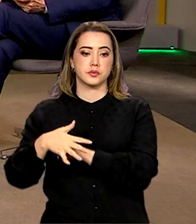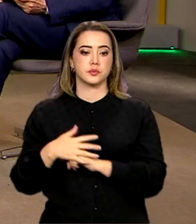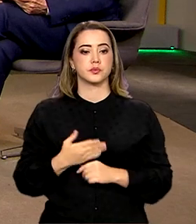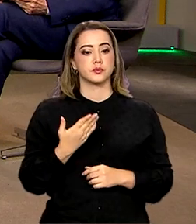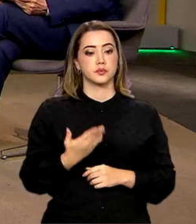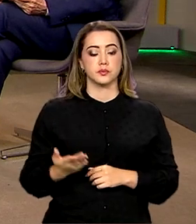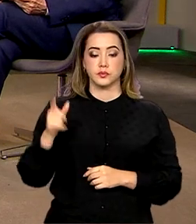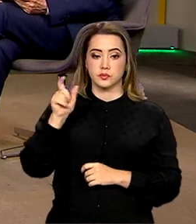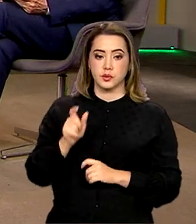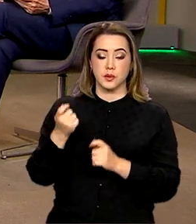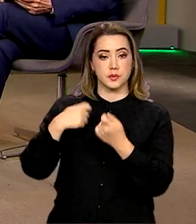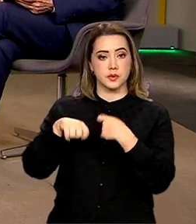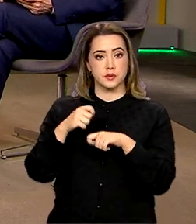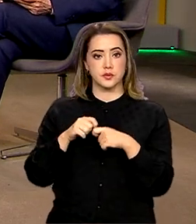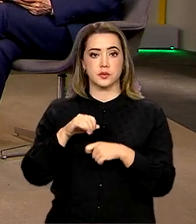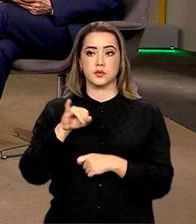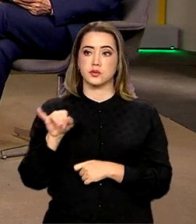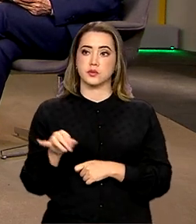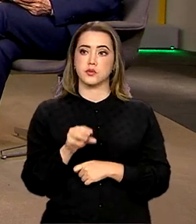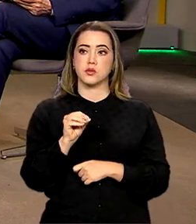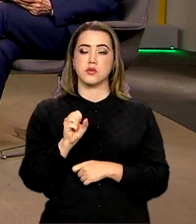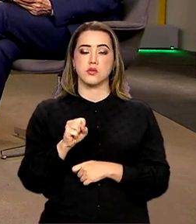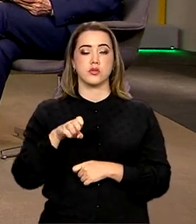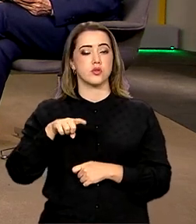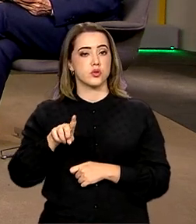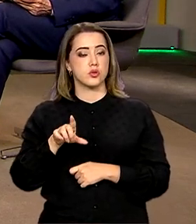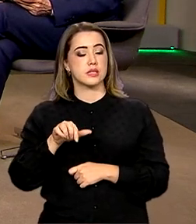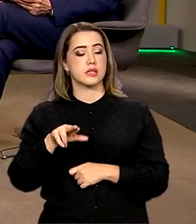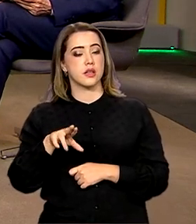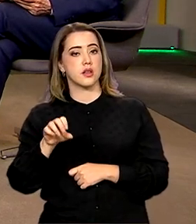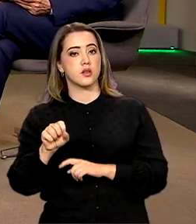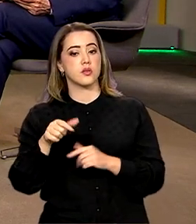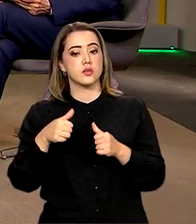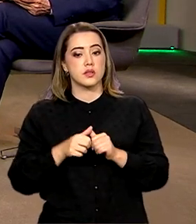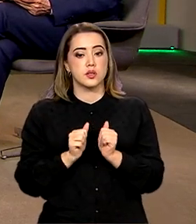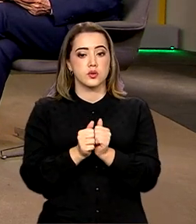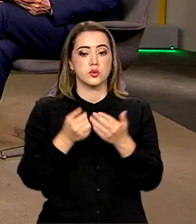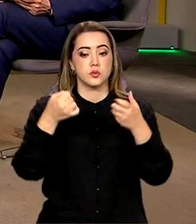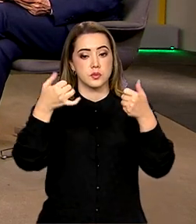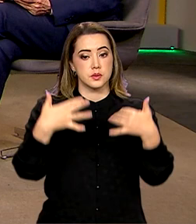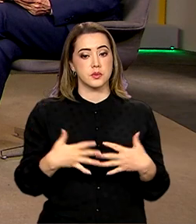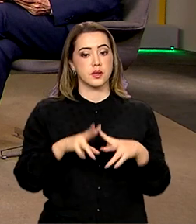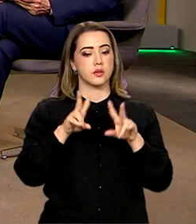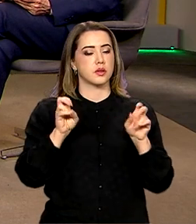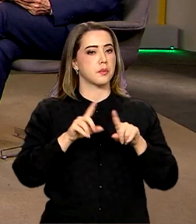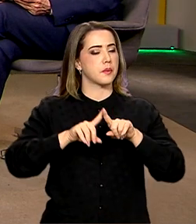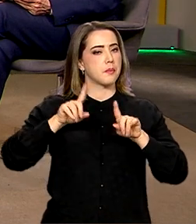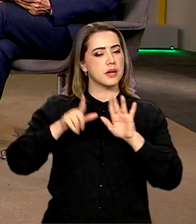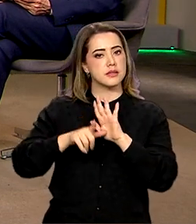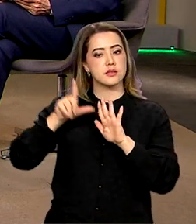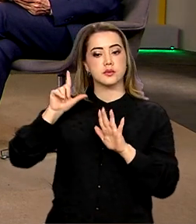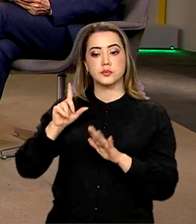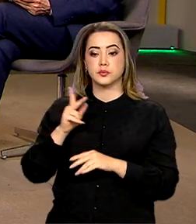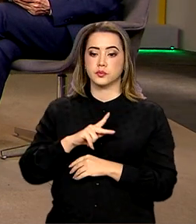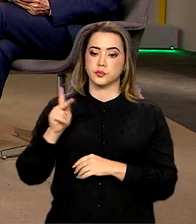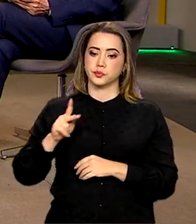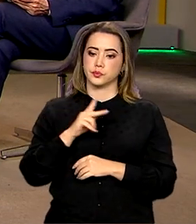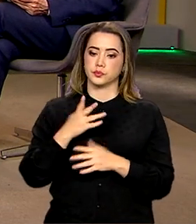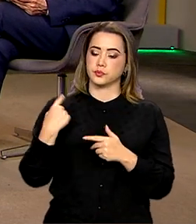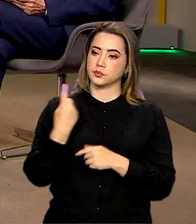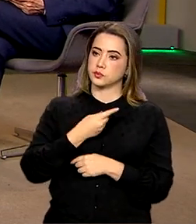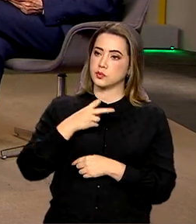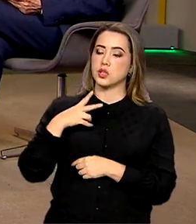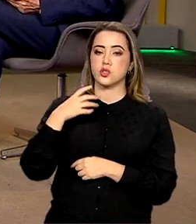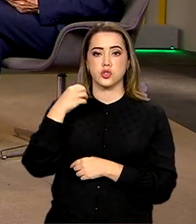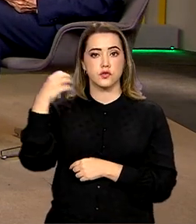economista José Luiz Pagnussar já está aqui no estúdio para comentar o assunto. Mas antes, professor, nós vamos a